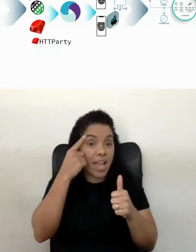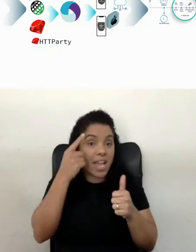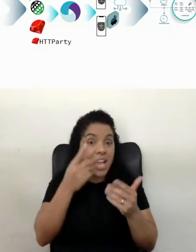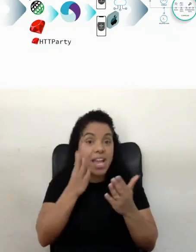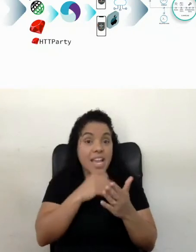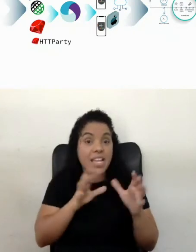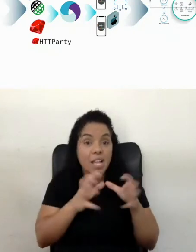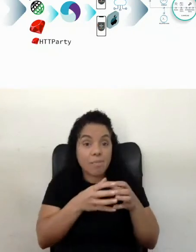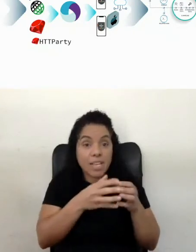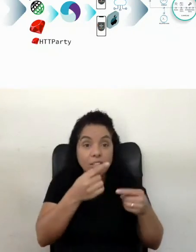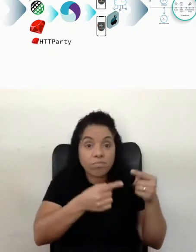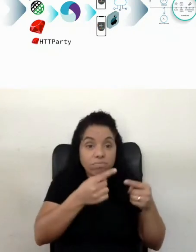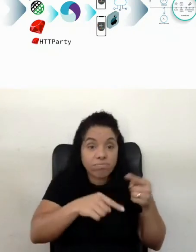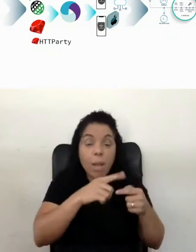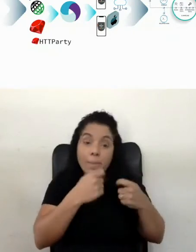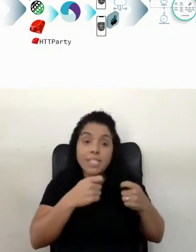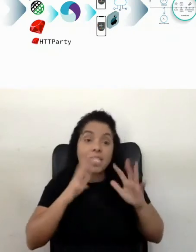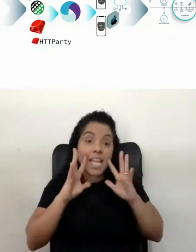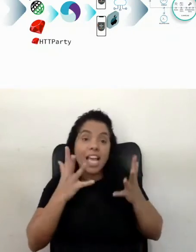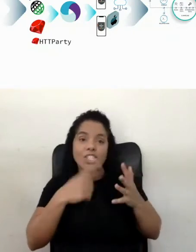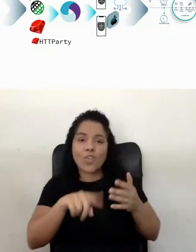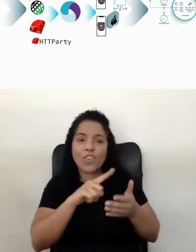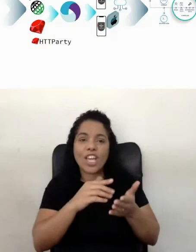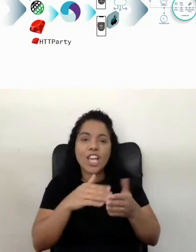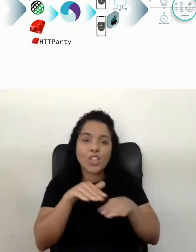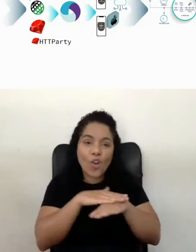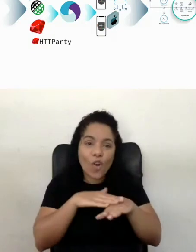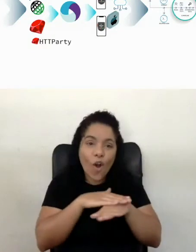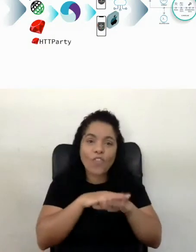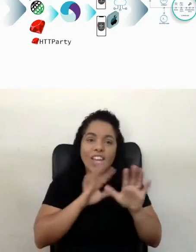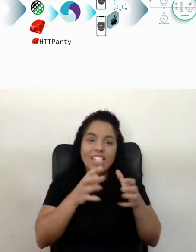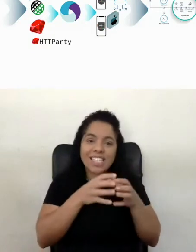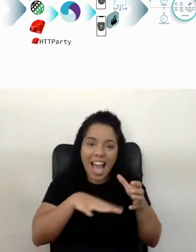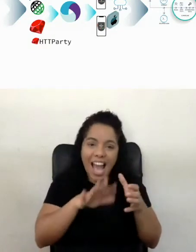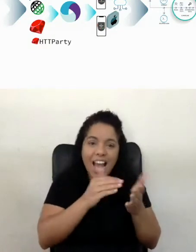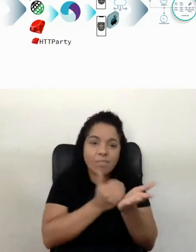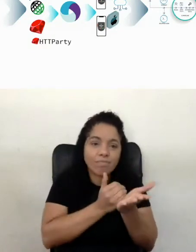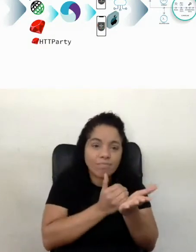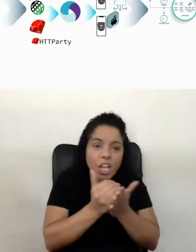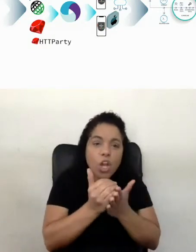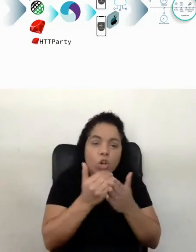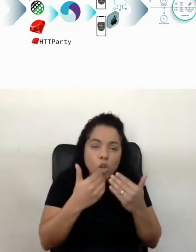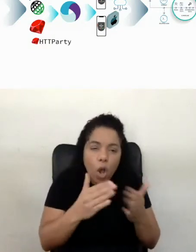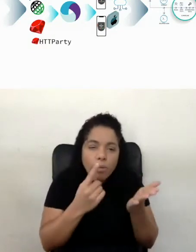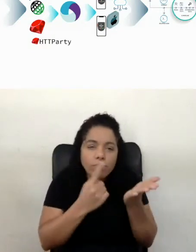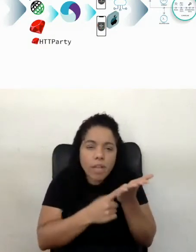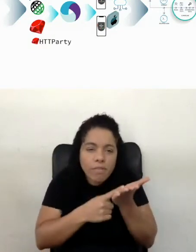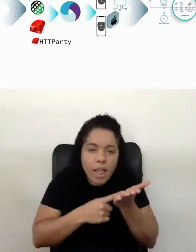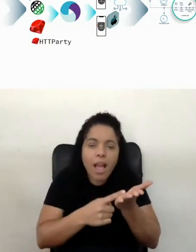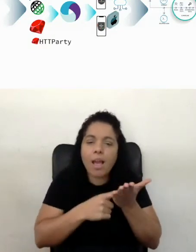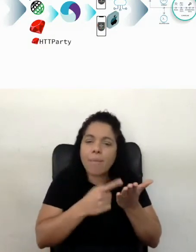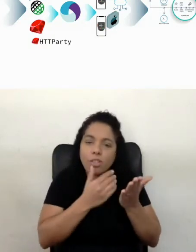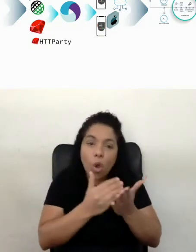que tem que ser negociado, né, ali, conversado, da meia gestão para cima, e até também da questão